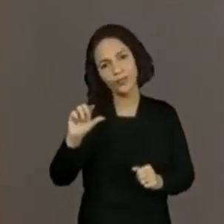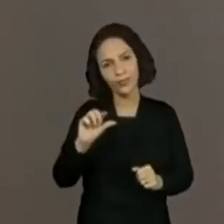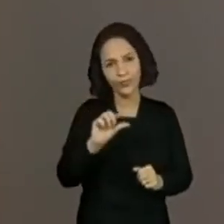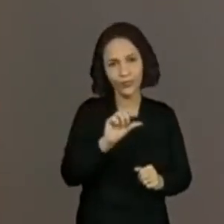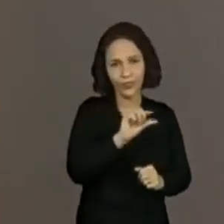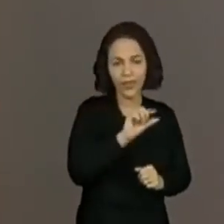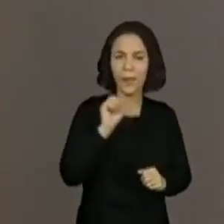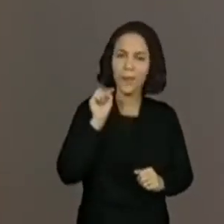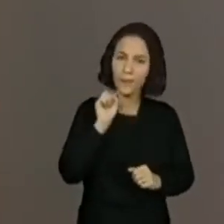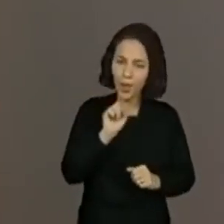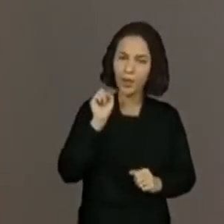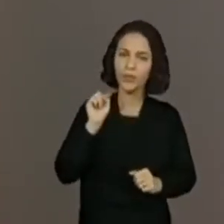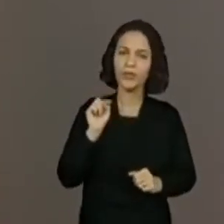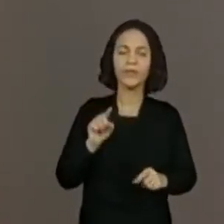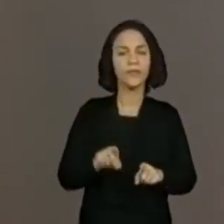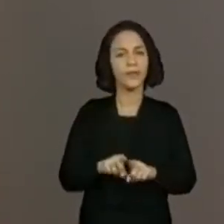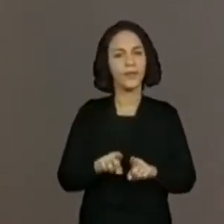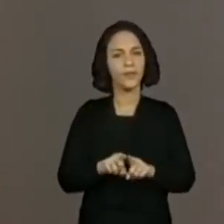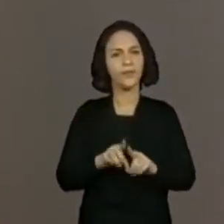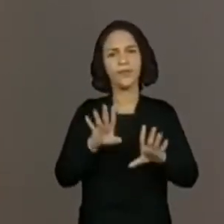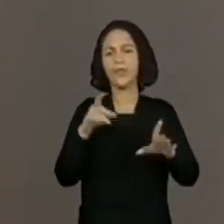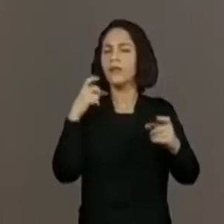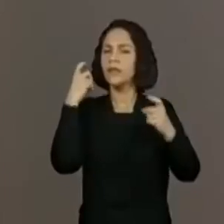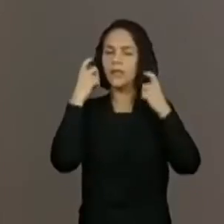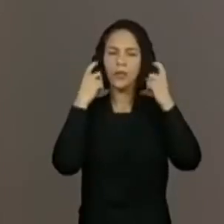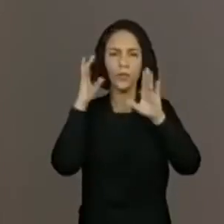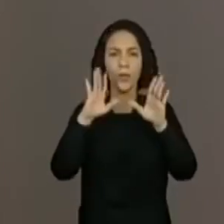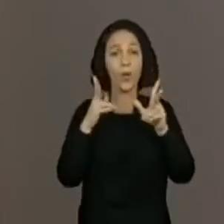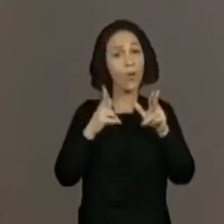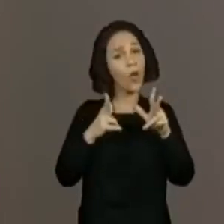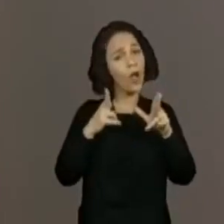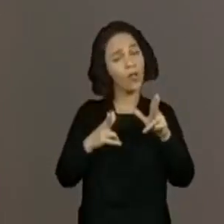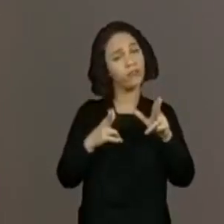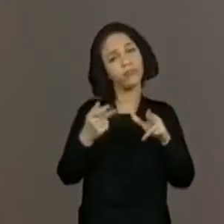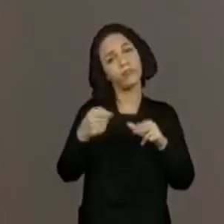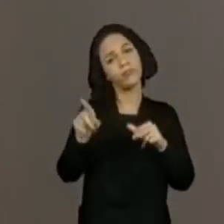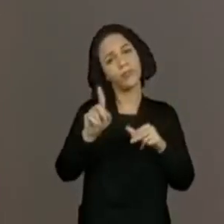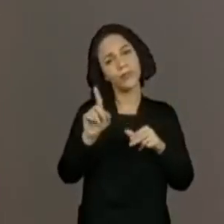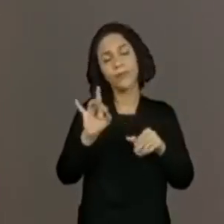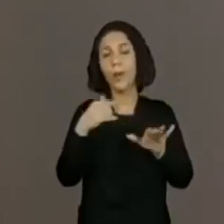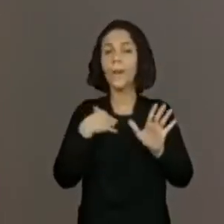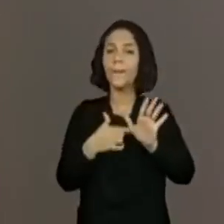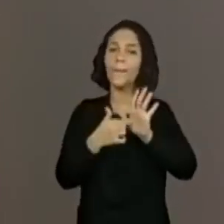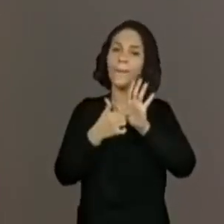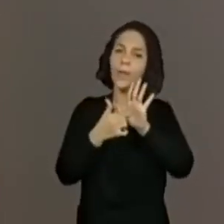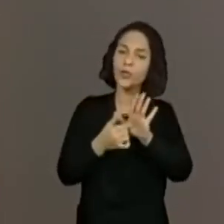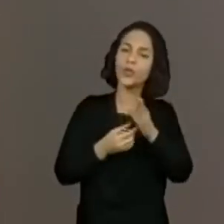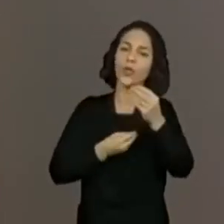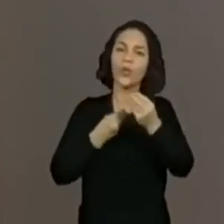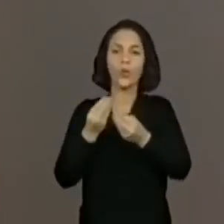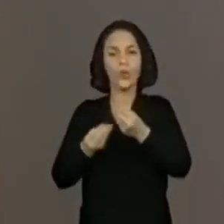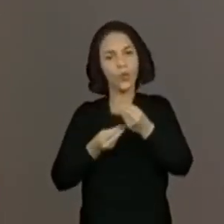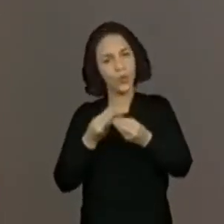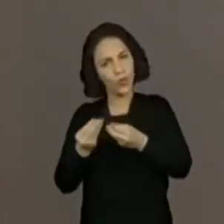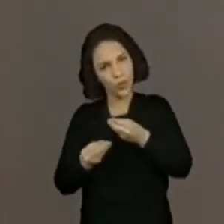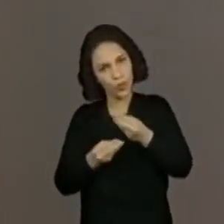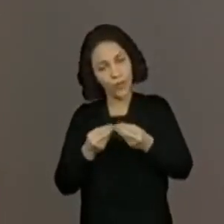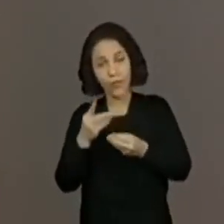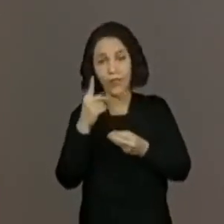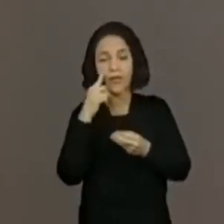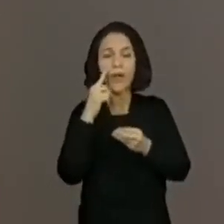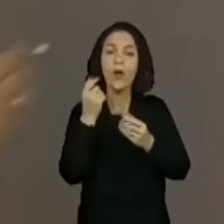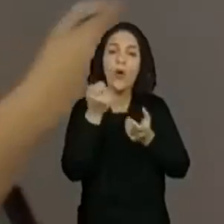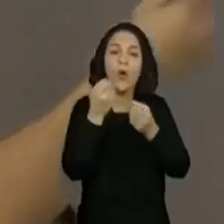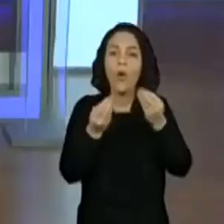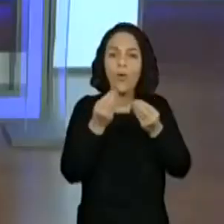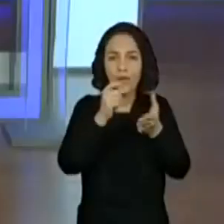o ponto final. Não fique preocupado em fazer igual. É uma situação que a gente vai demonstrar, mas acompanha